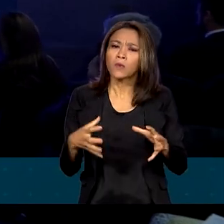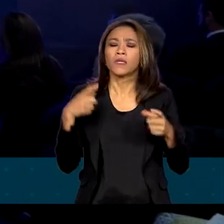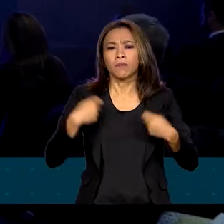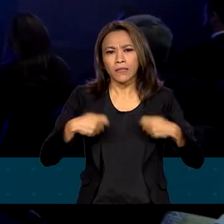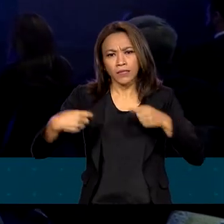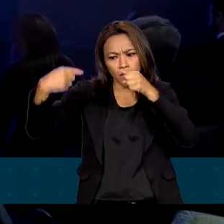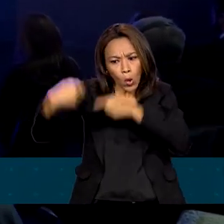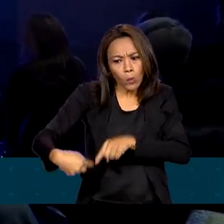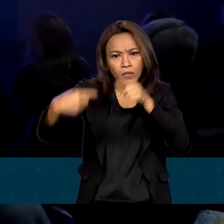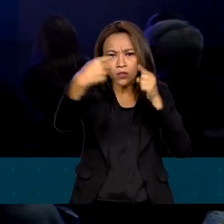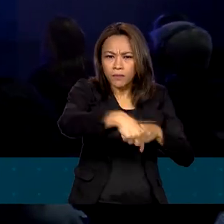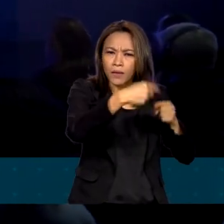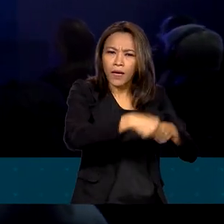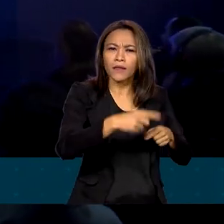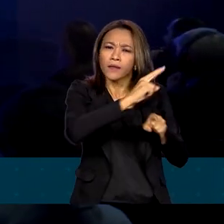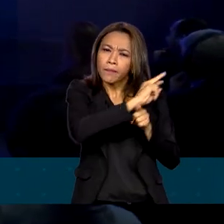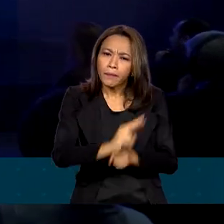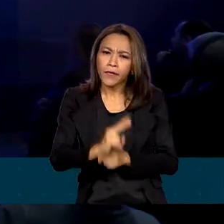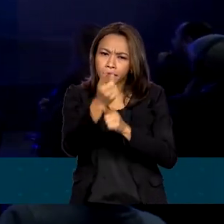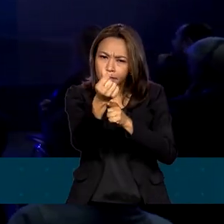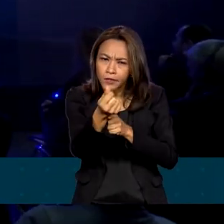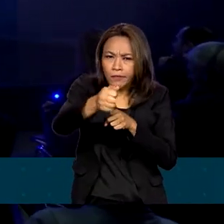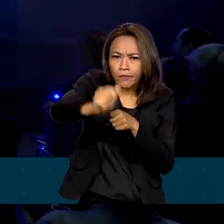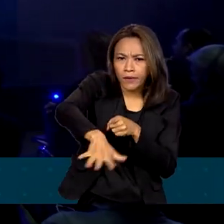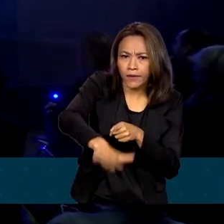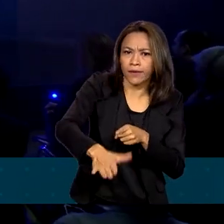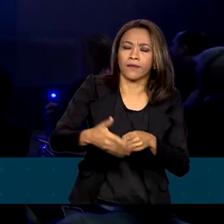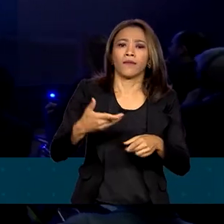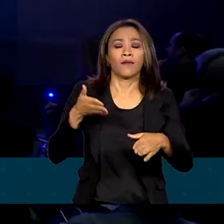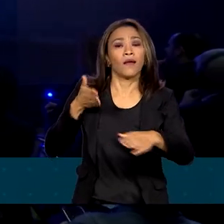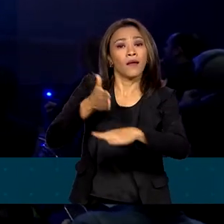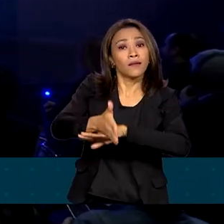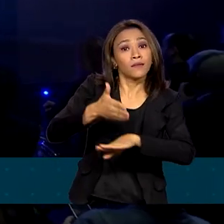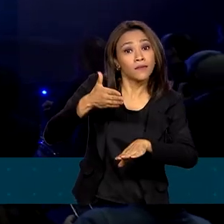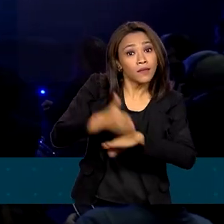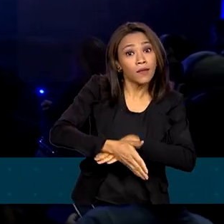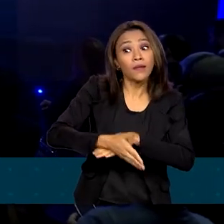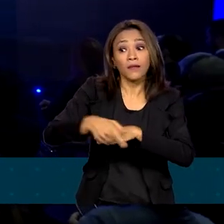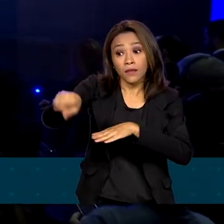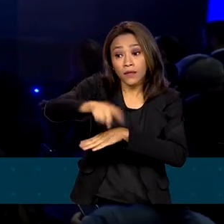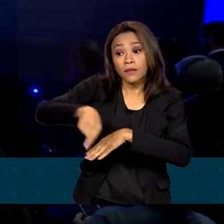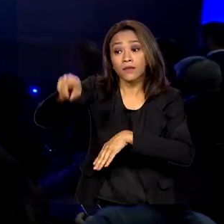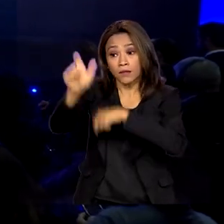competitividade, de crédito barato, de acesso da população de baixa renda. Obrigado. Obrigado. Obrigado.